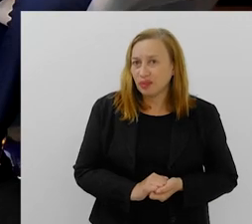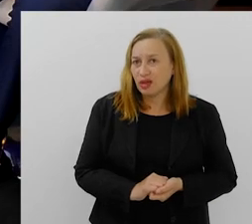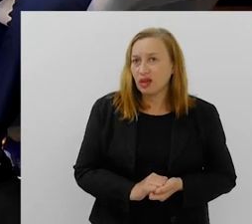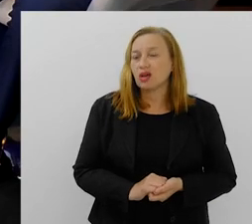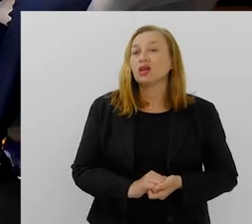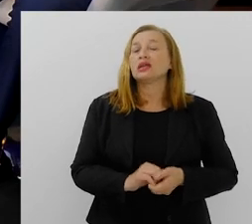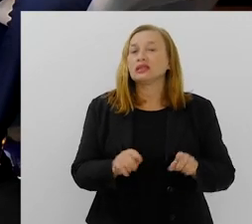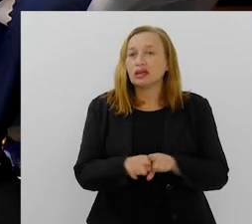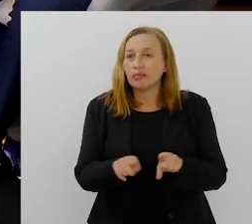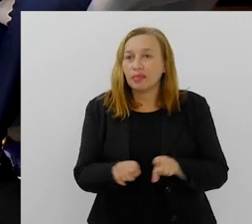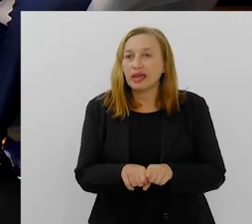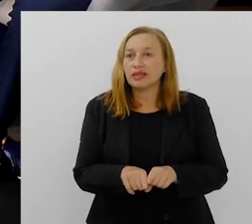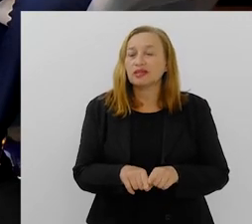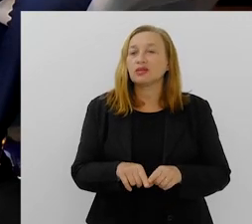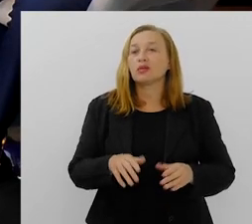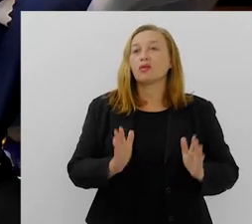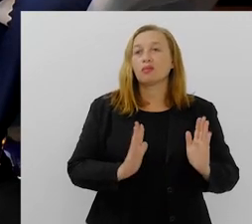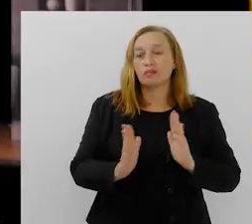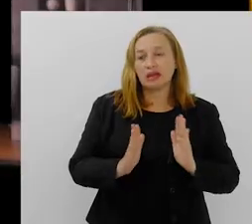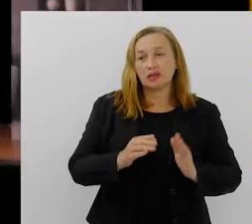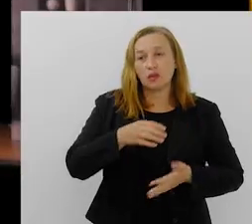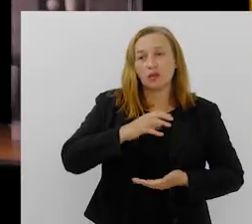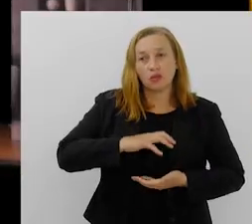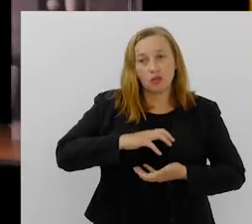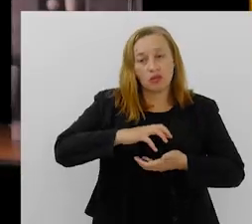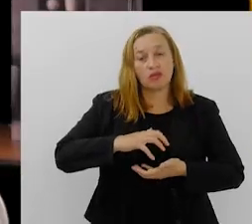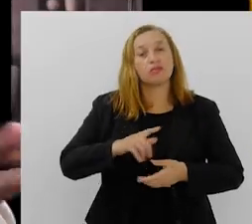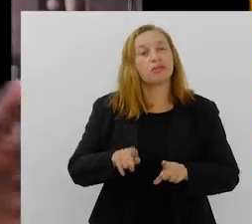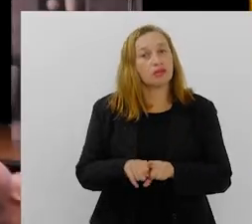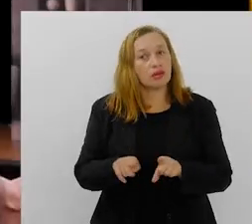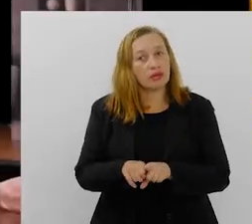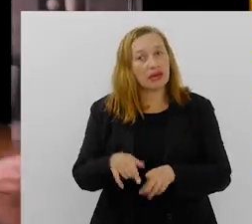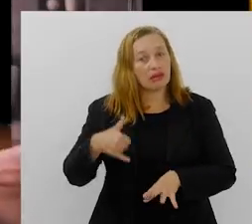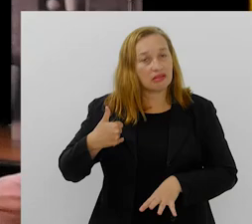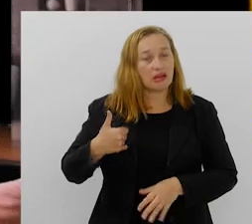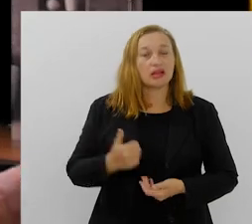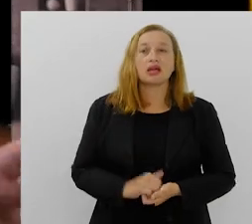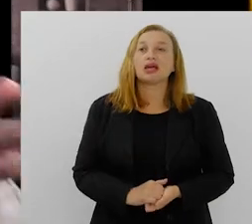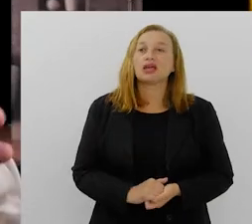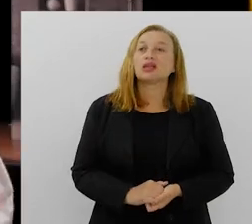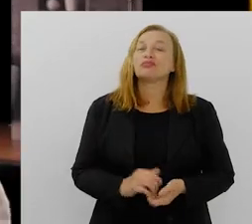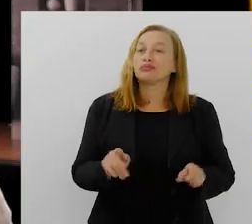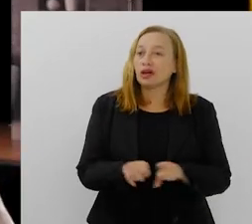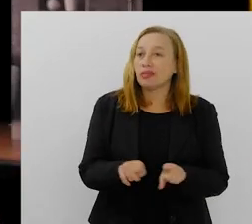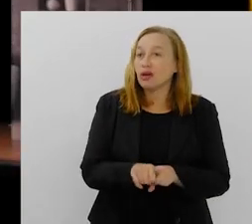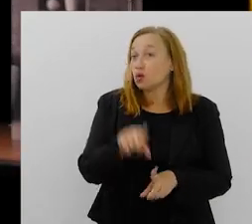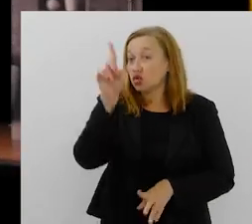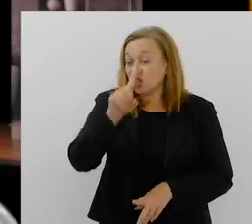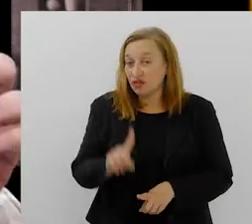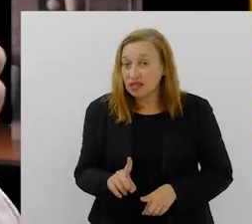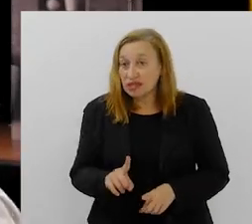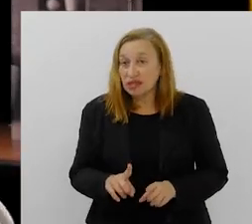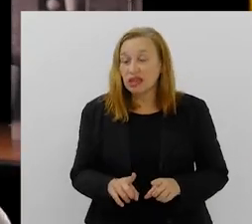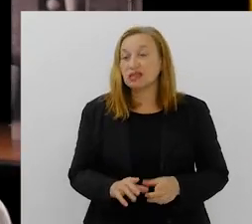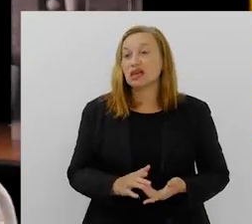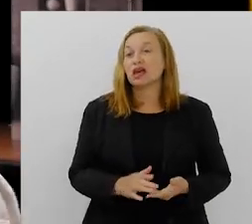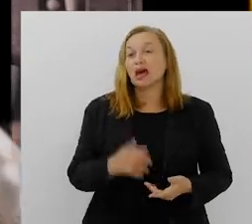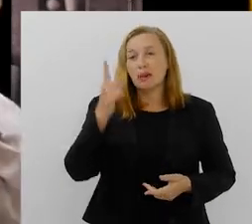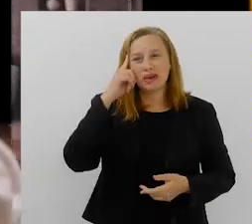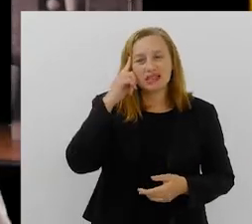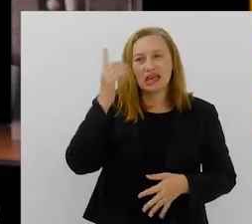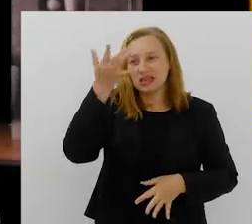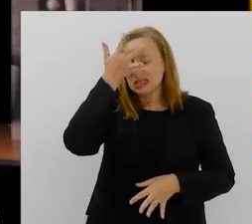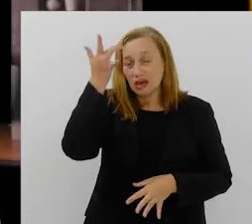e com o envelhecimento também. Acho que não aparece o envelhecimento, mas assim, só pensar e com as deficiências, pensar a nível